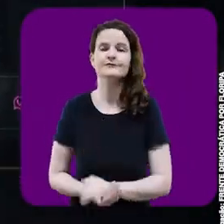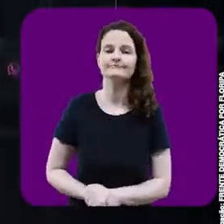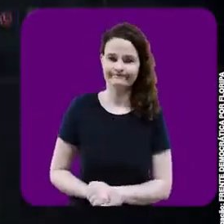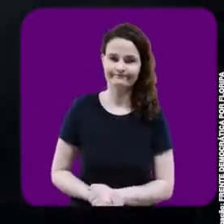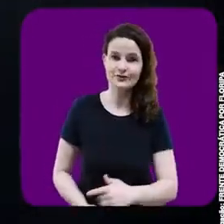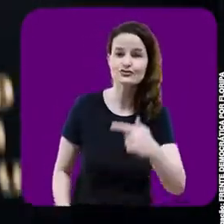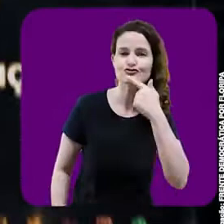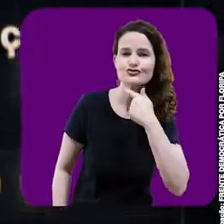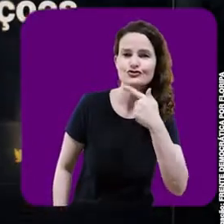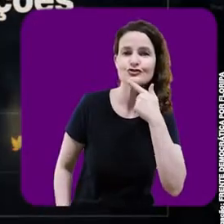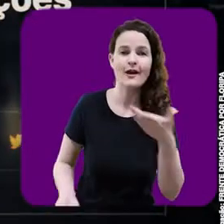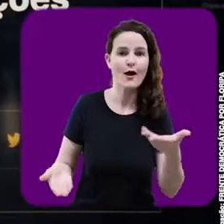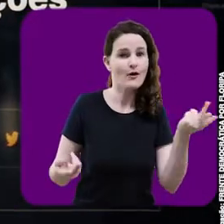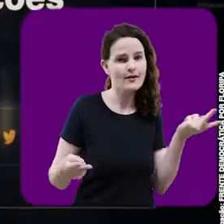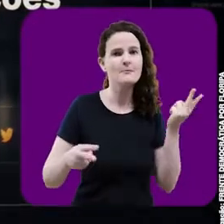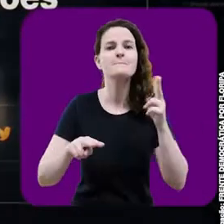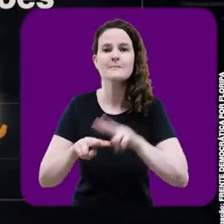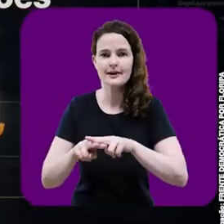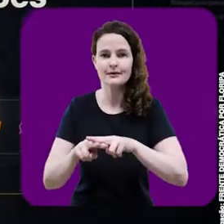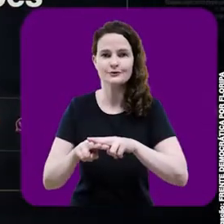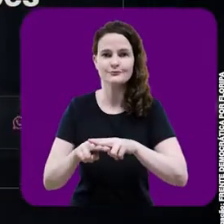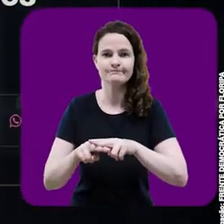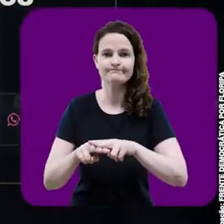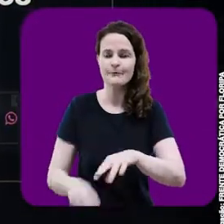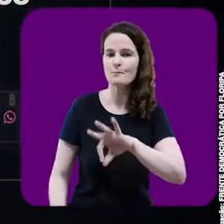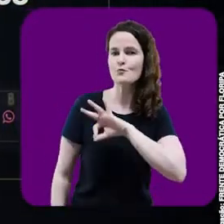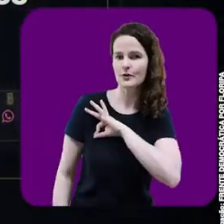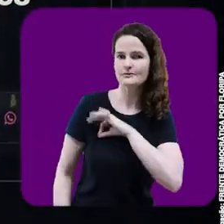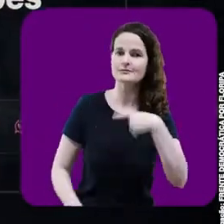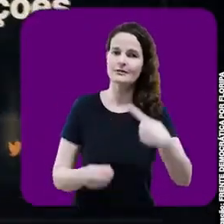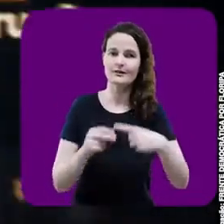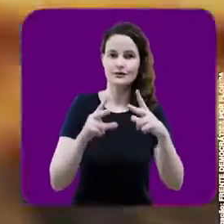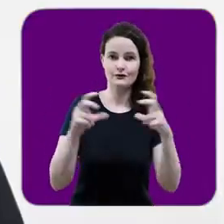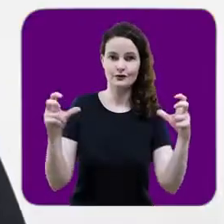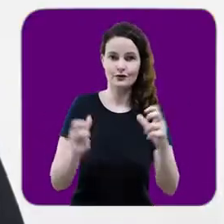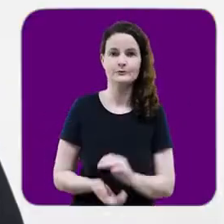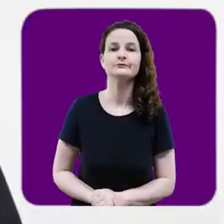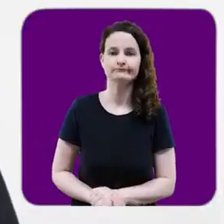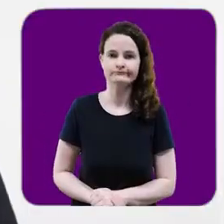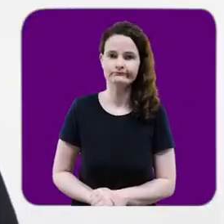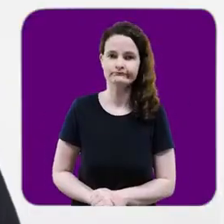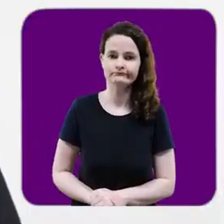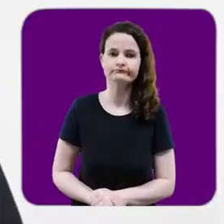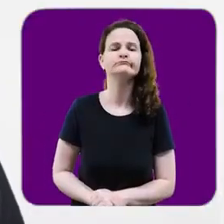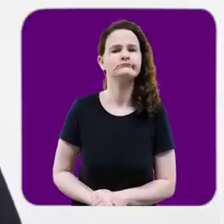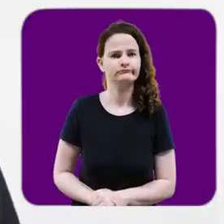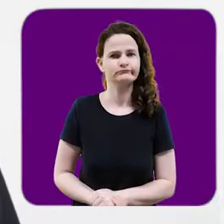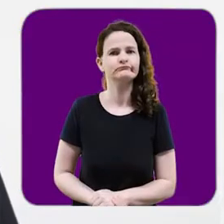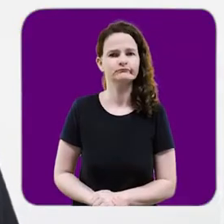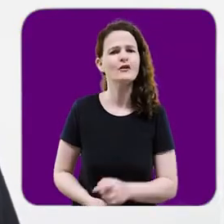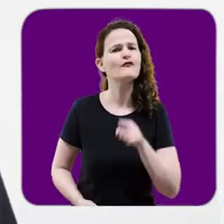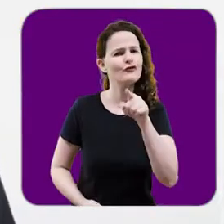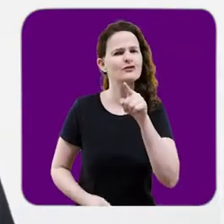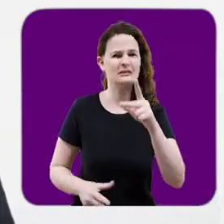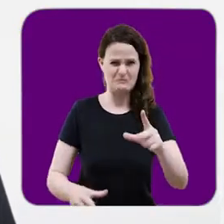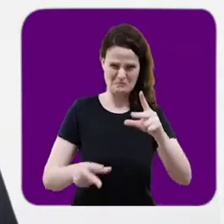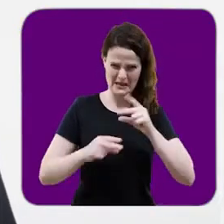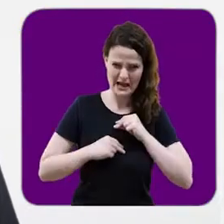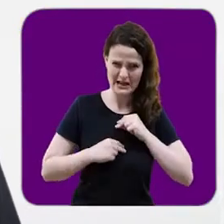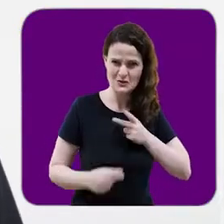Florianópolis, é denúncias de quebra de depurro contra o prefeito, insuspeita de estupro. Você merece que mais essa